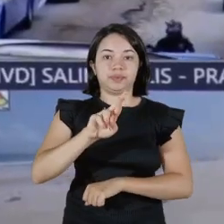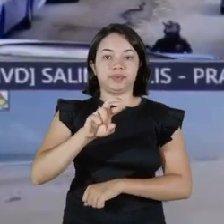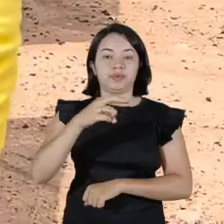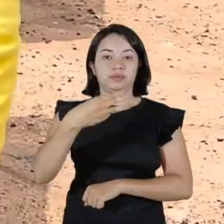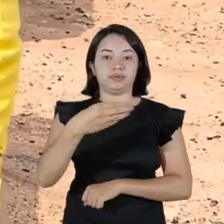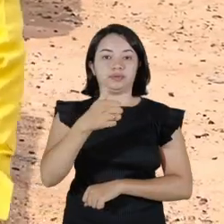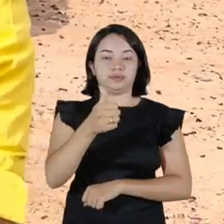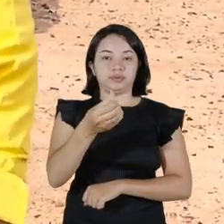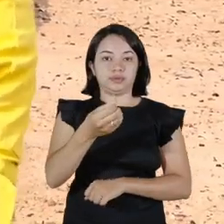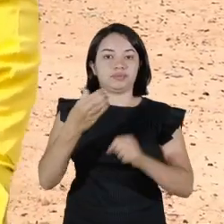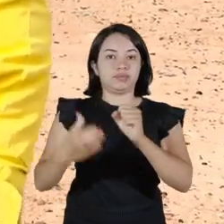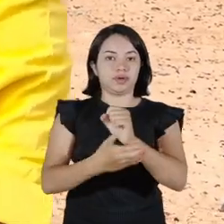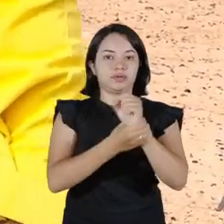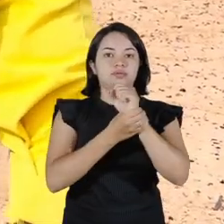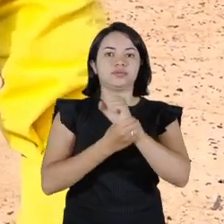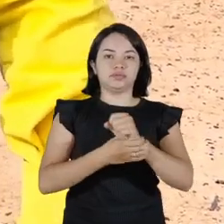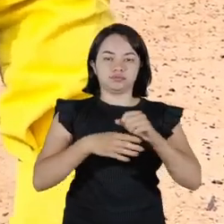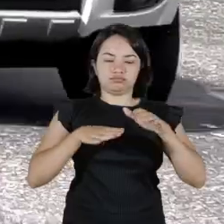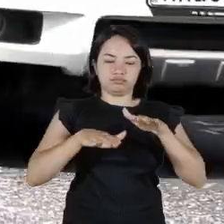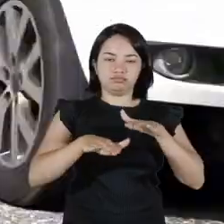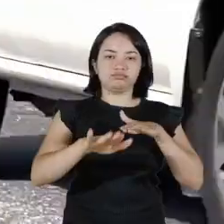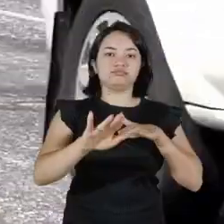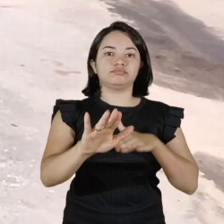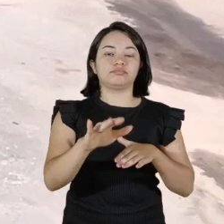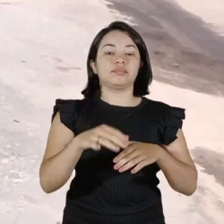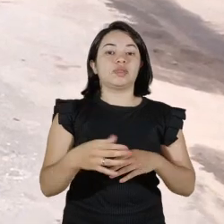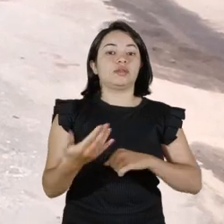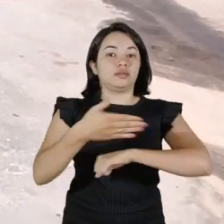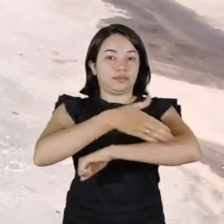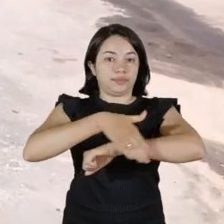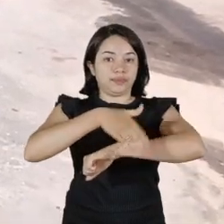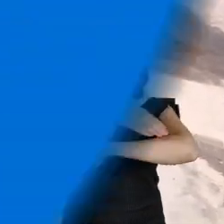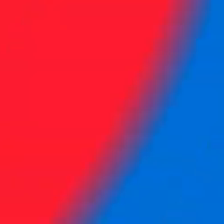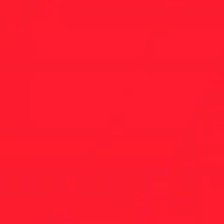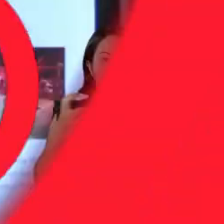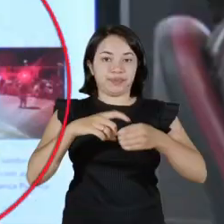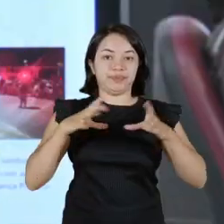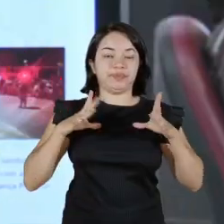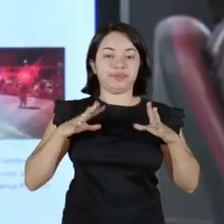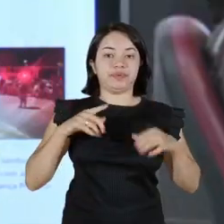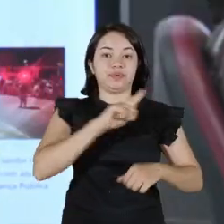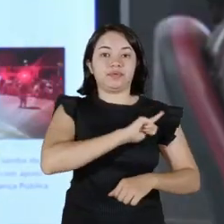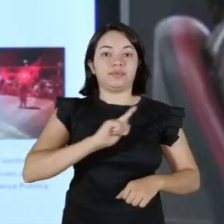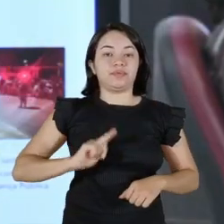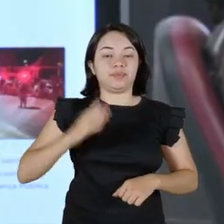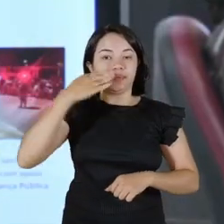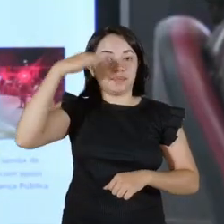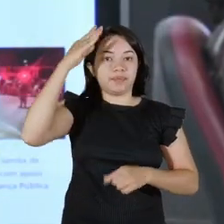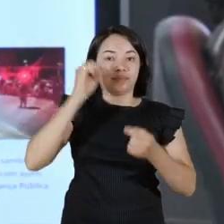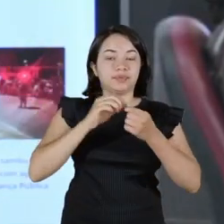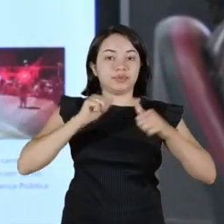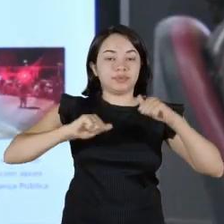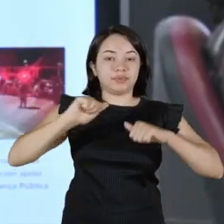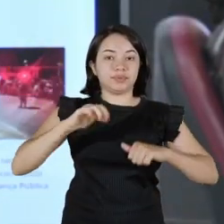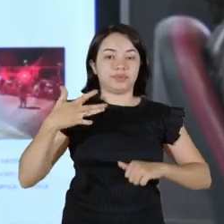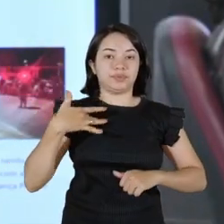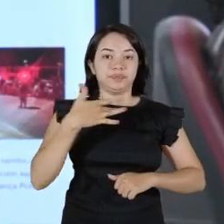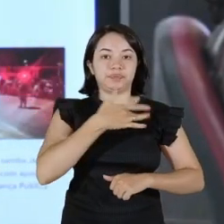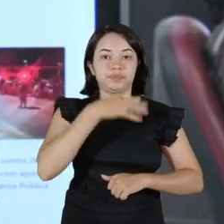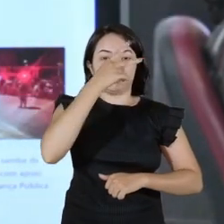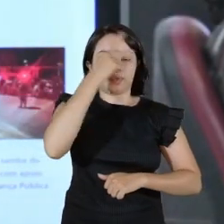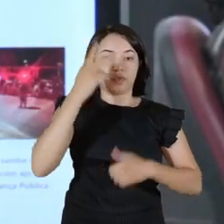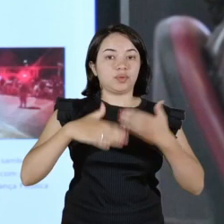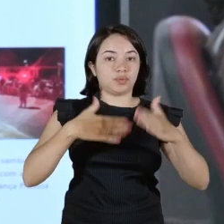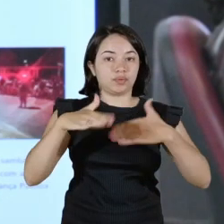-316 para garantir a fluidez na rodovia no retorno do feriadão. O Governo do Pará promove ações de saúde e prevenção aos